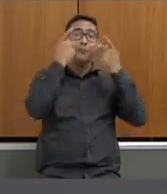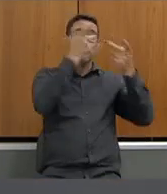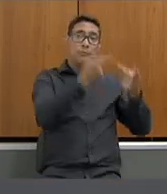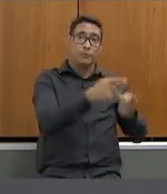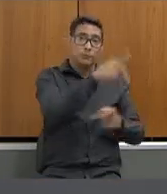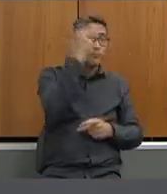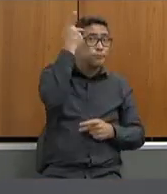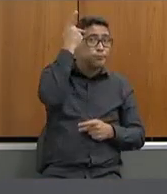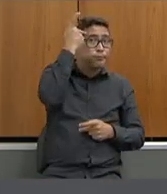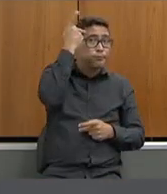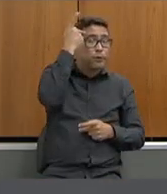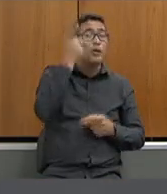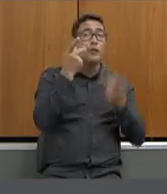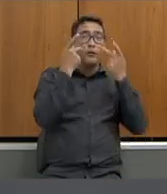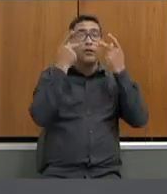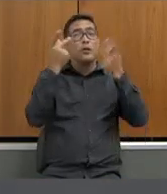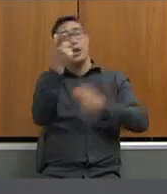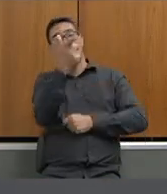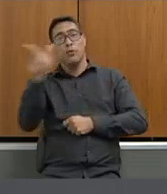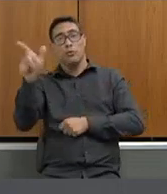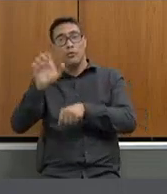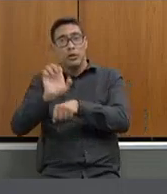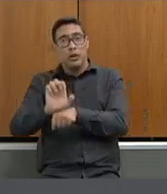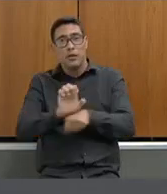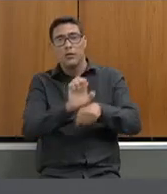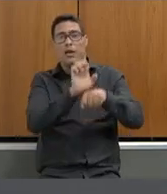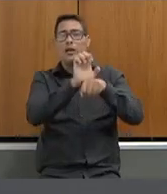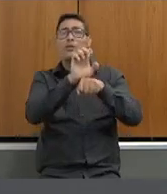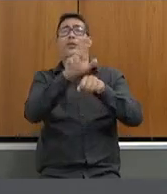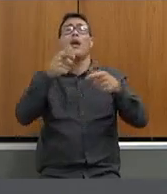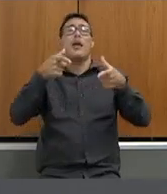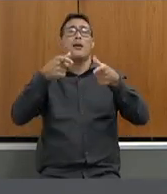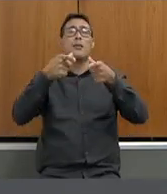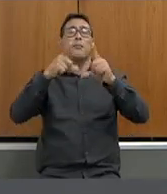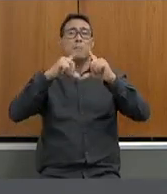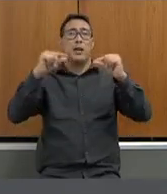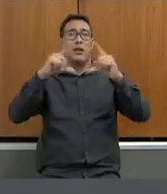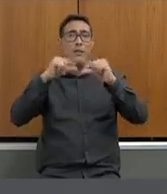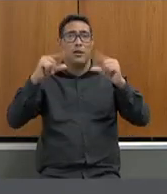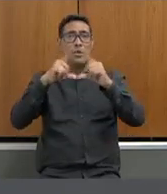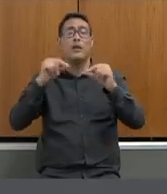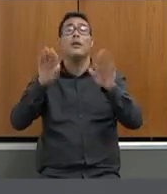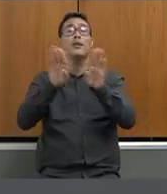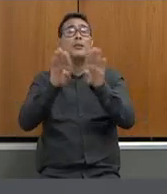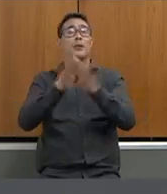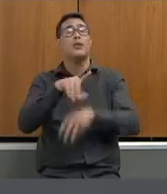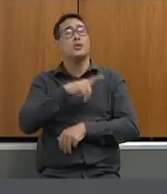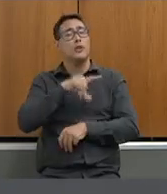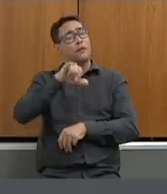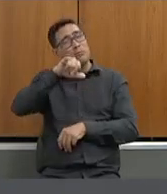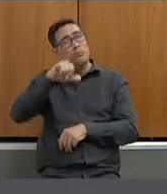pude visitar outros estados Brasília e tive a oportunidade de